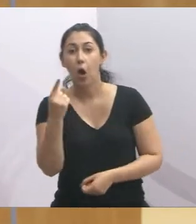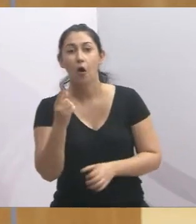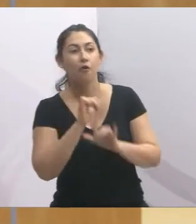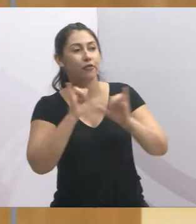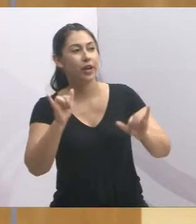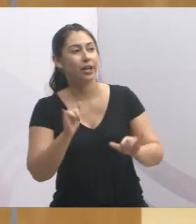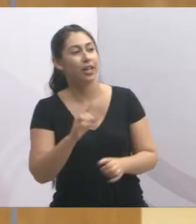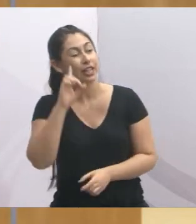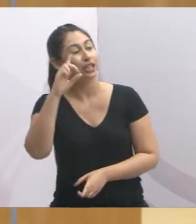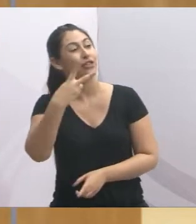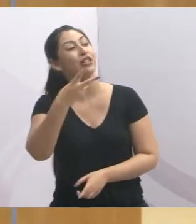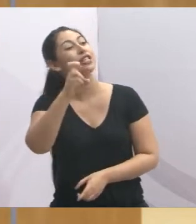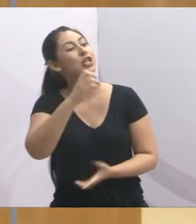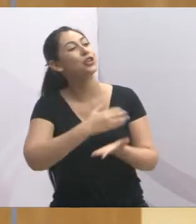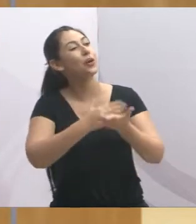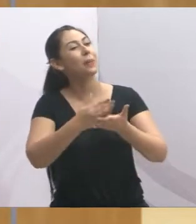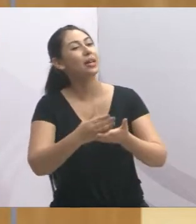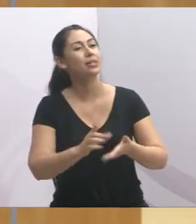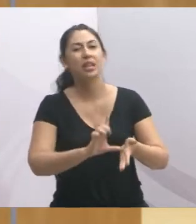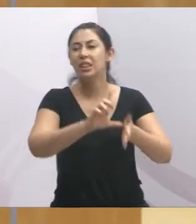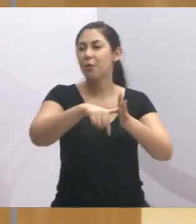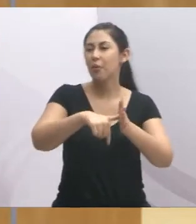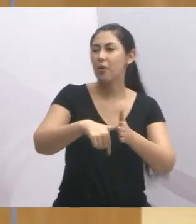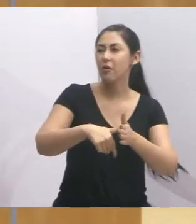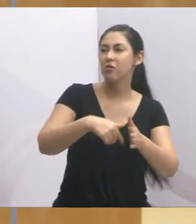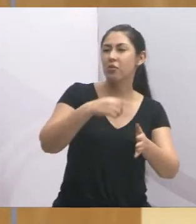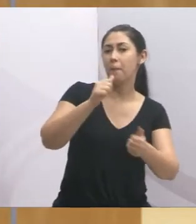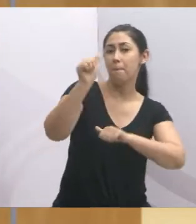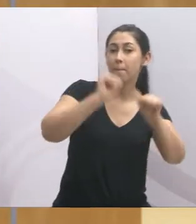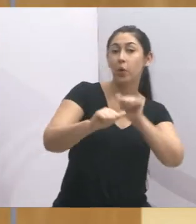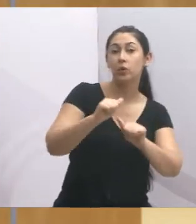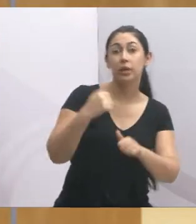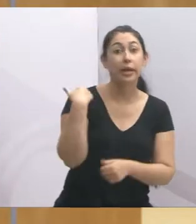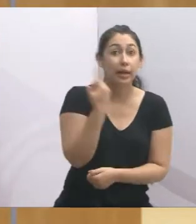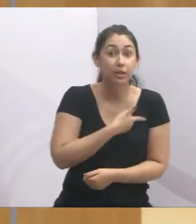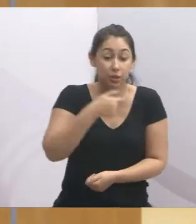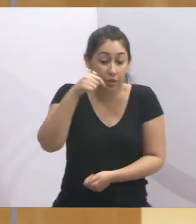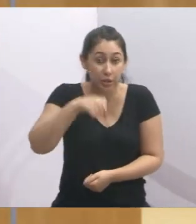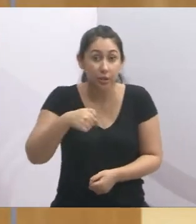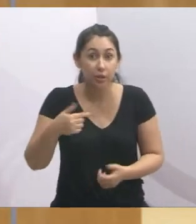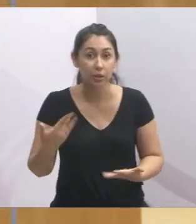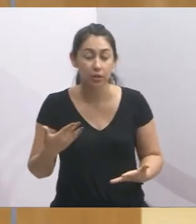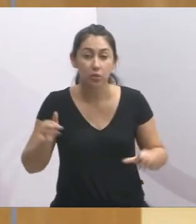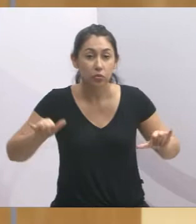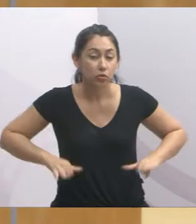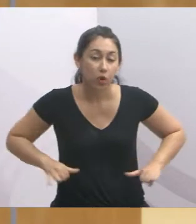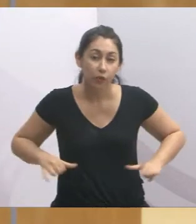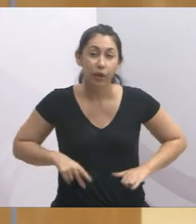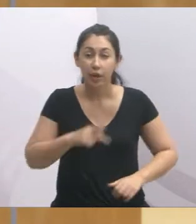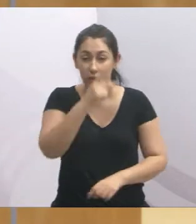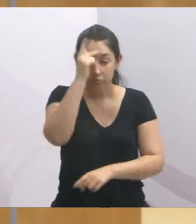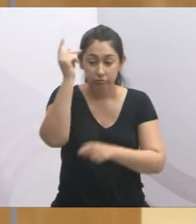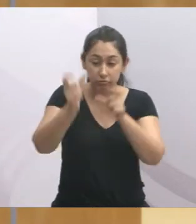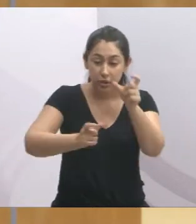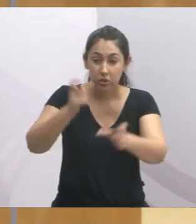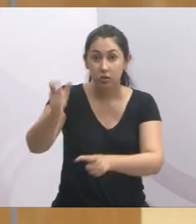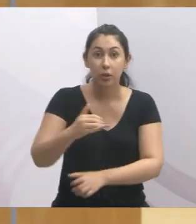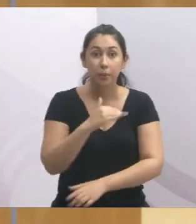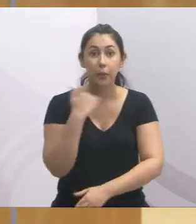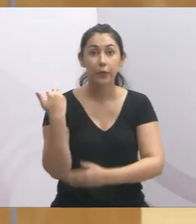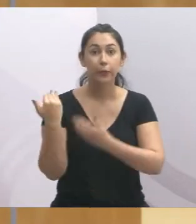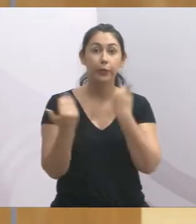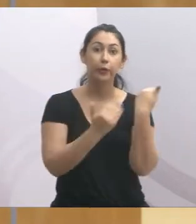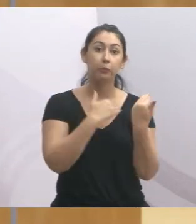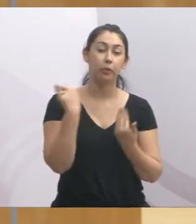no dia 25, depois daqui 60 dias. Enquanto isso, nós estamos perdendo aí as pessoas, pessoas que estão